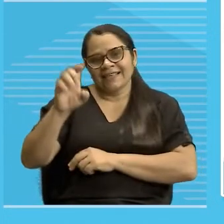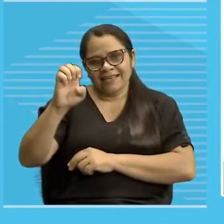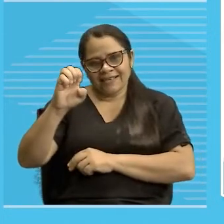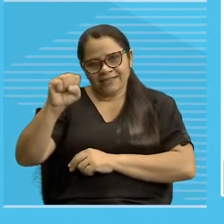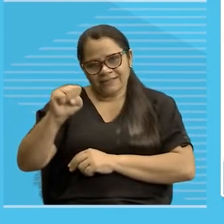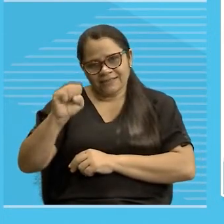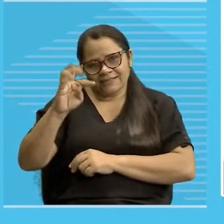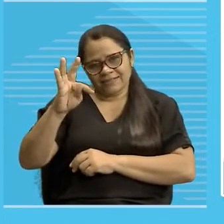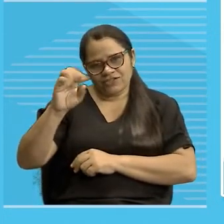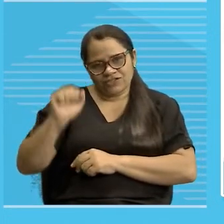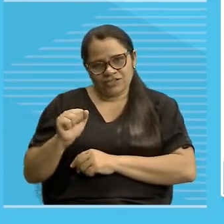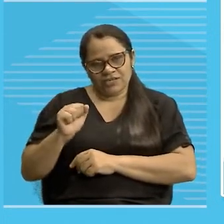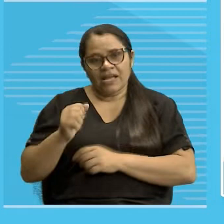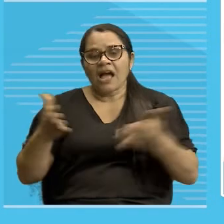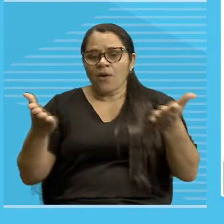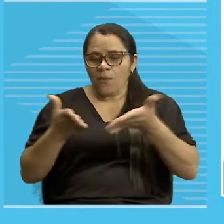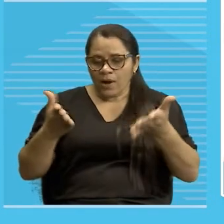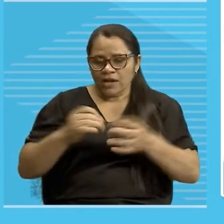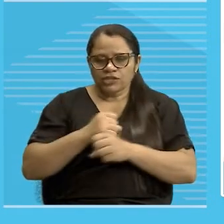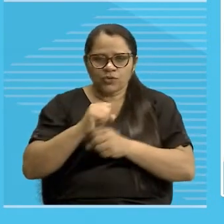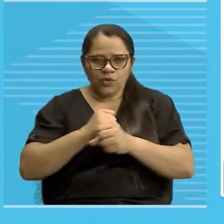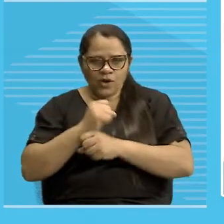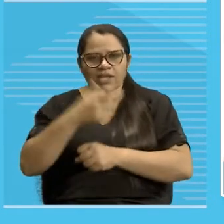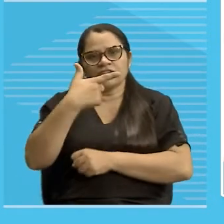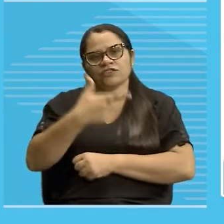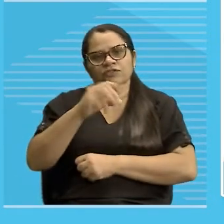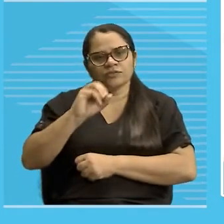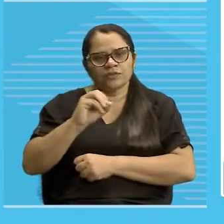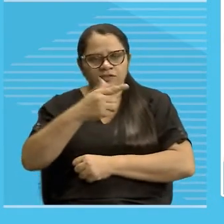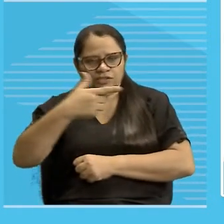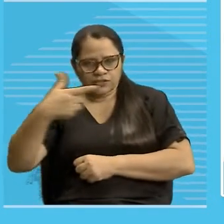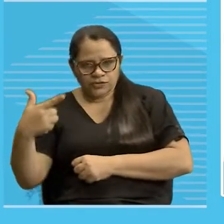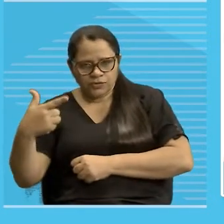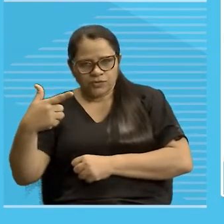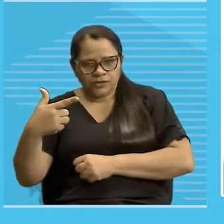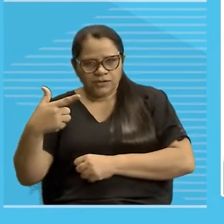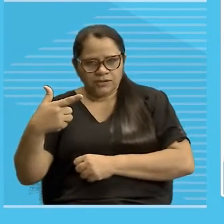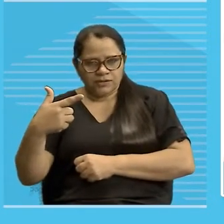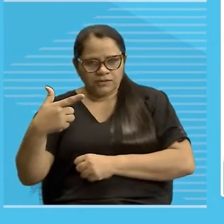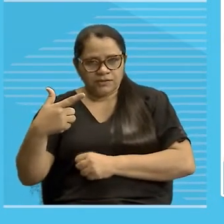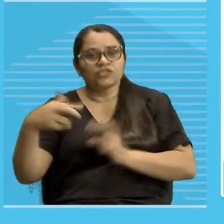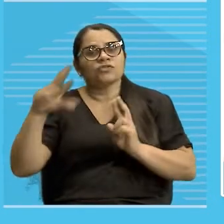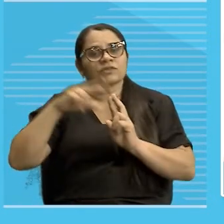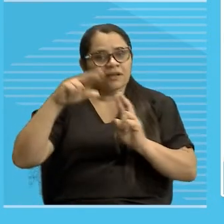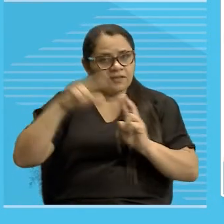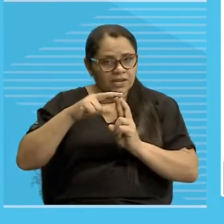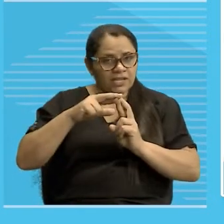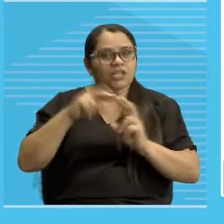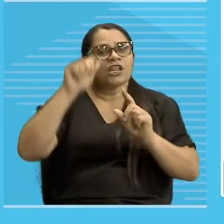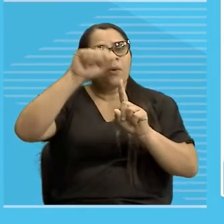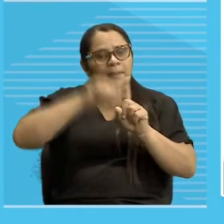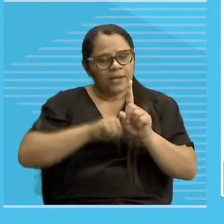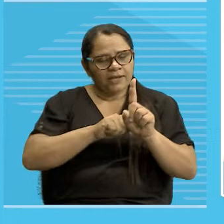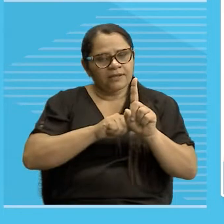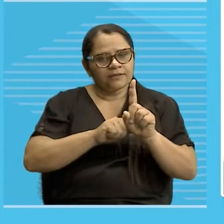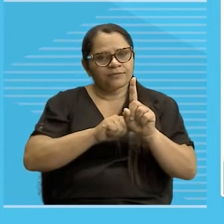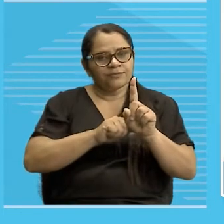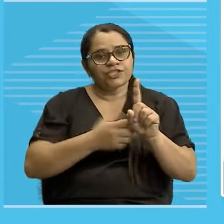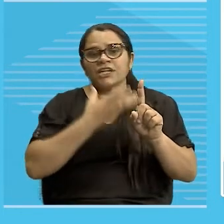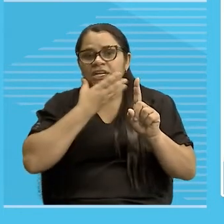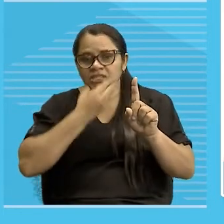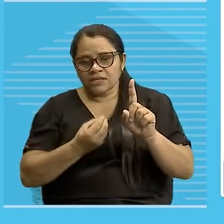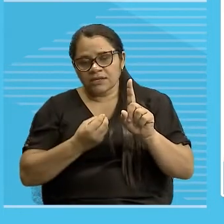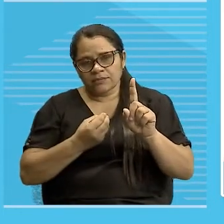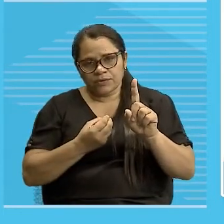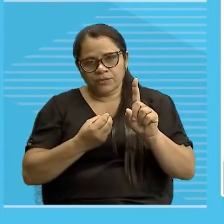ano corrente, ou seja, deste ano de 2022, quer dizer que é o mês de dezembro próximo, ou seja, eu já sei que